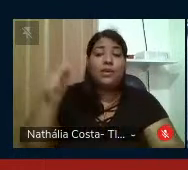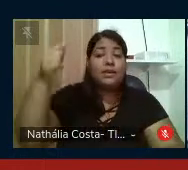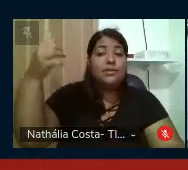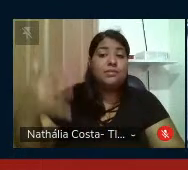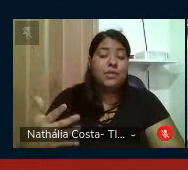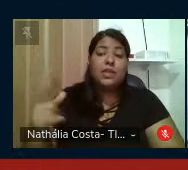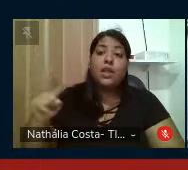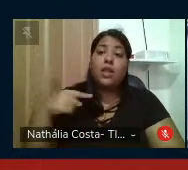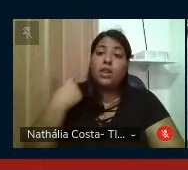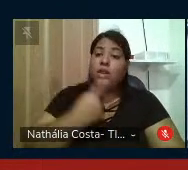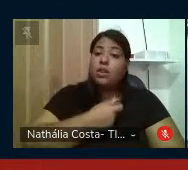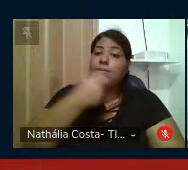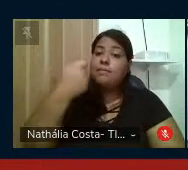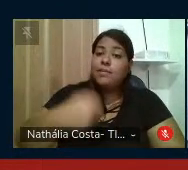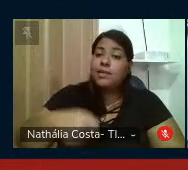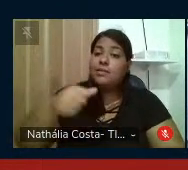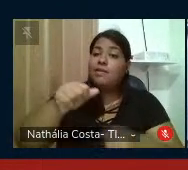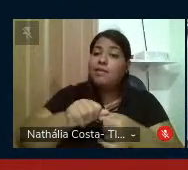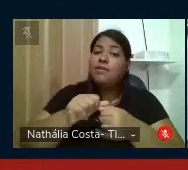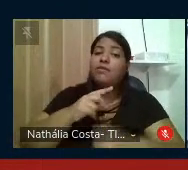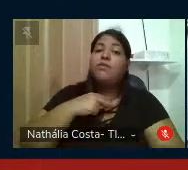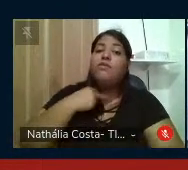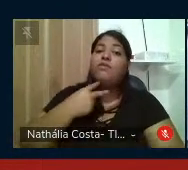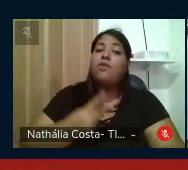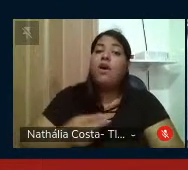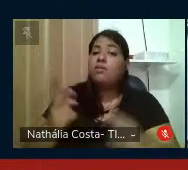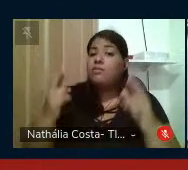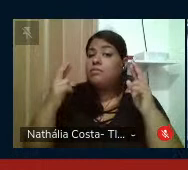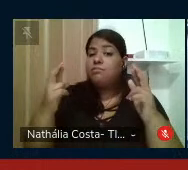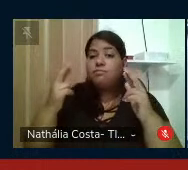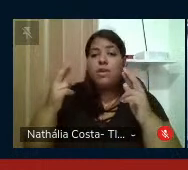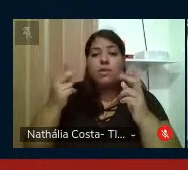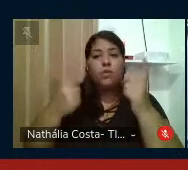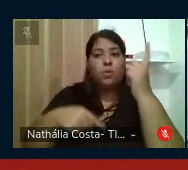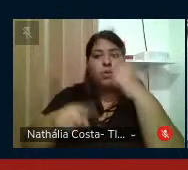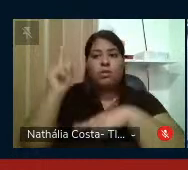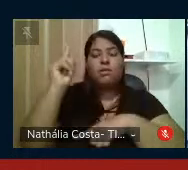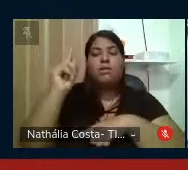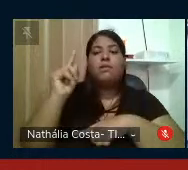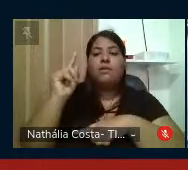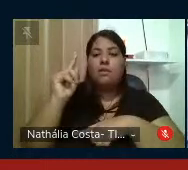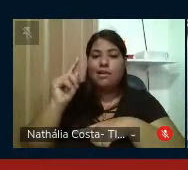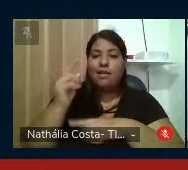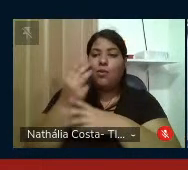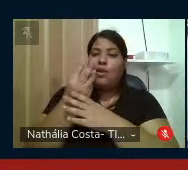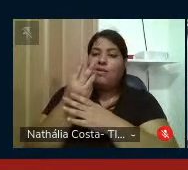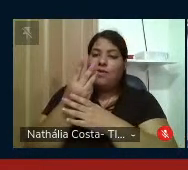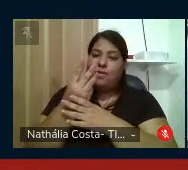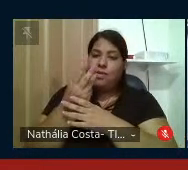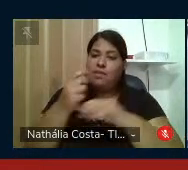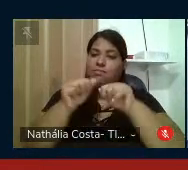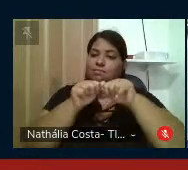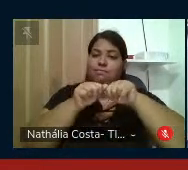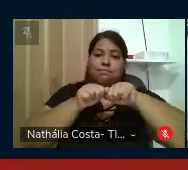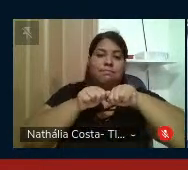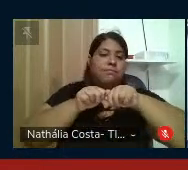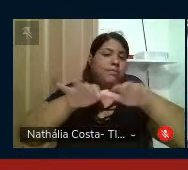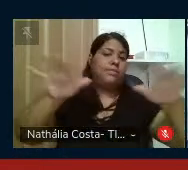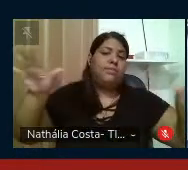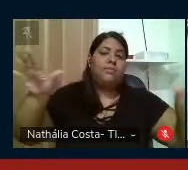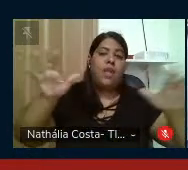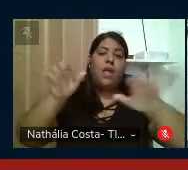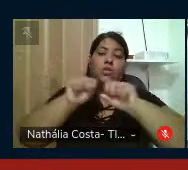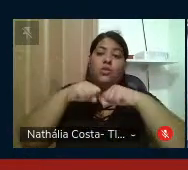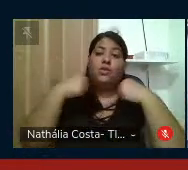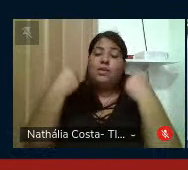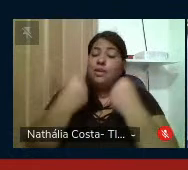façamos com que nossas vozes esperançosas ultrapassem a universidade e se manifestem para a sociedade, dizendo